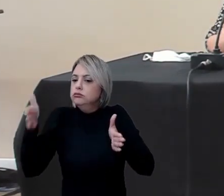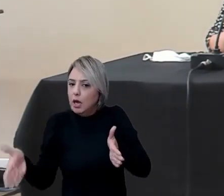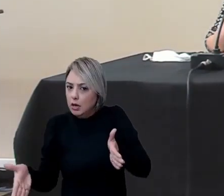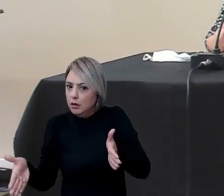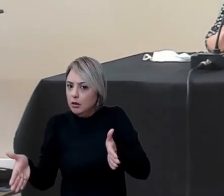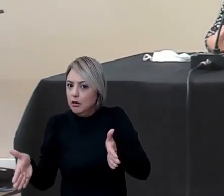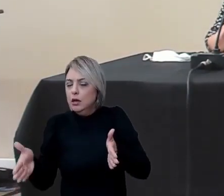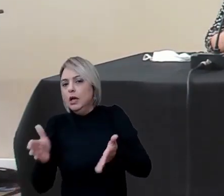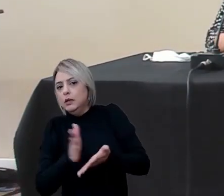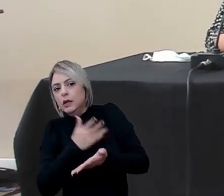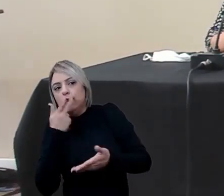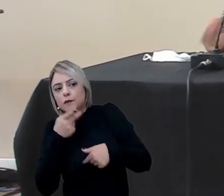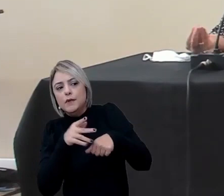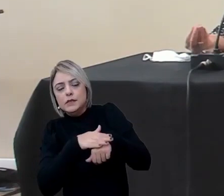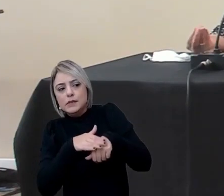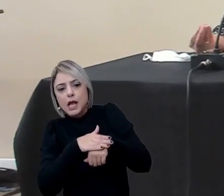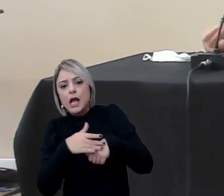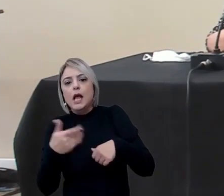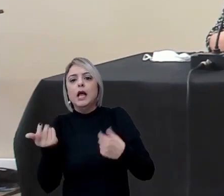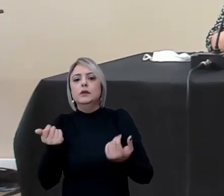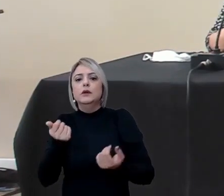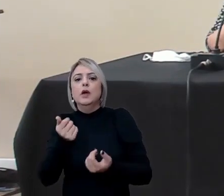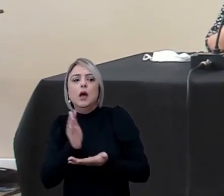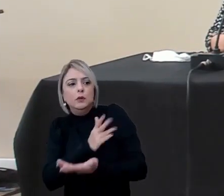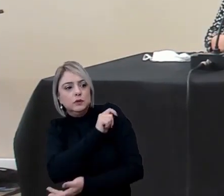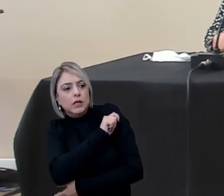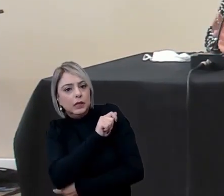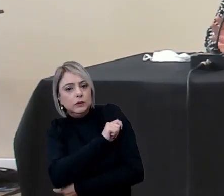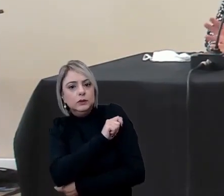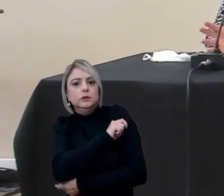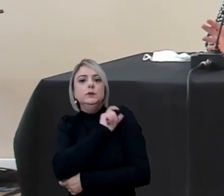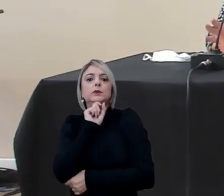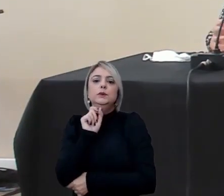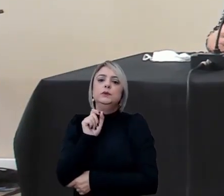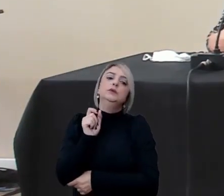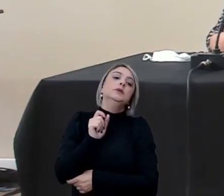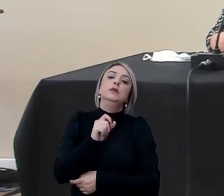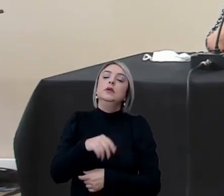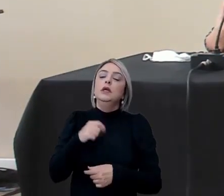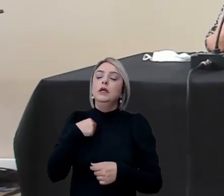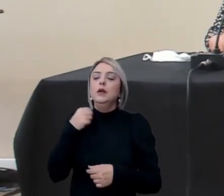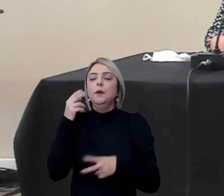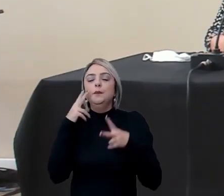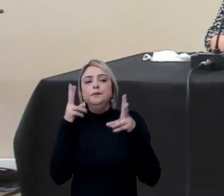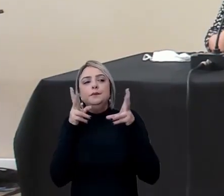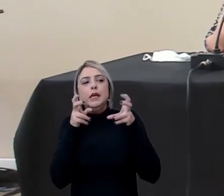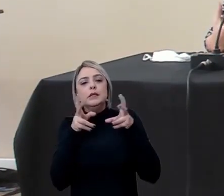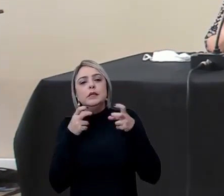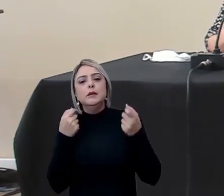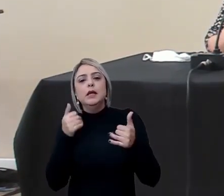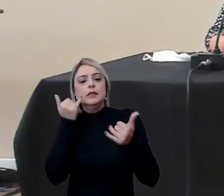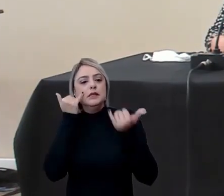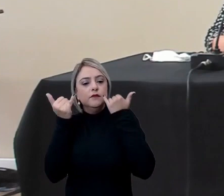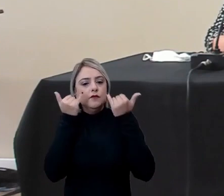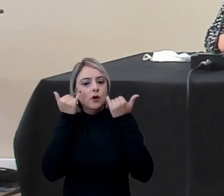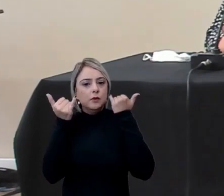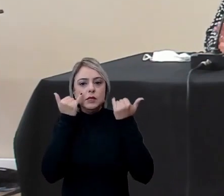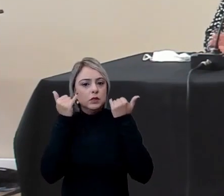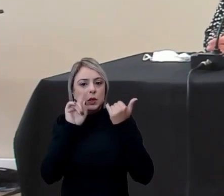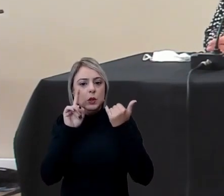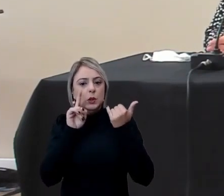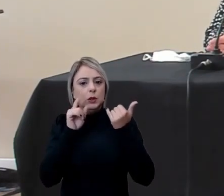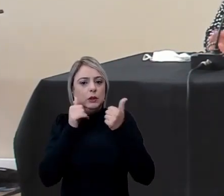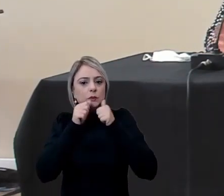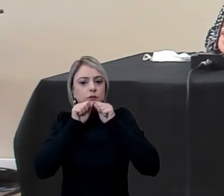isso com alguns estudantes que estão orientando com quem eu troco e eu percebi que essa informação ainda não